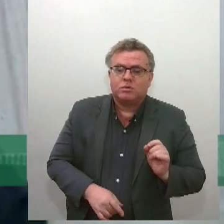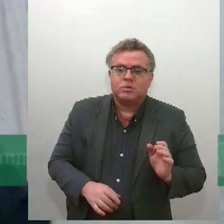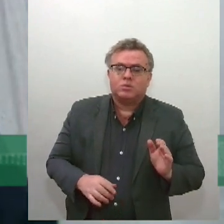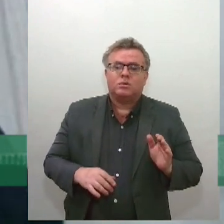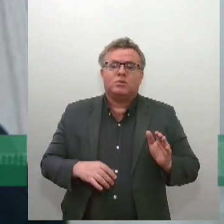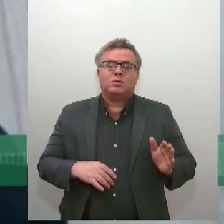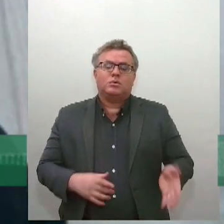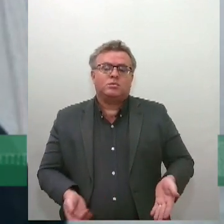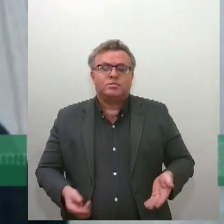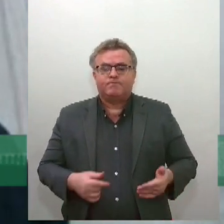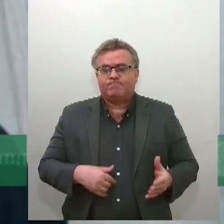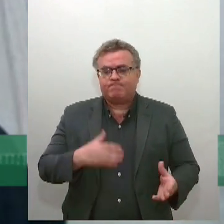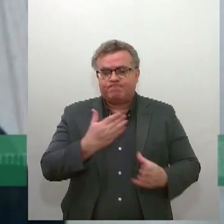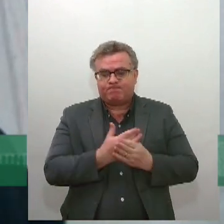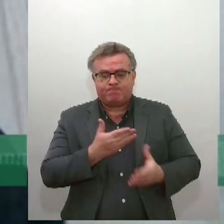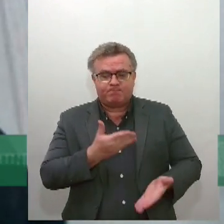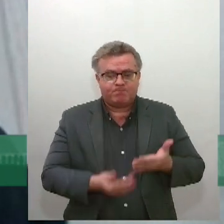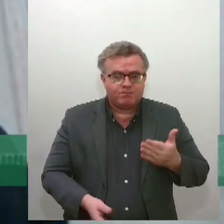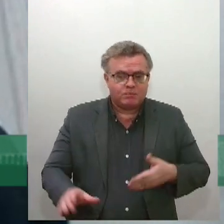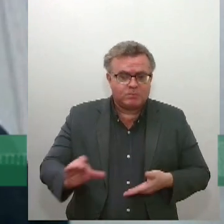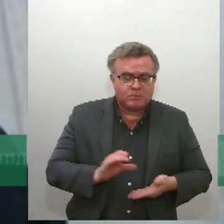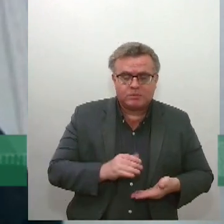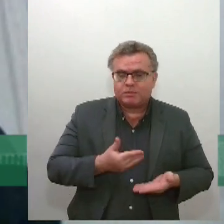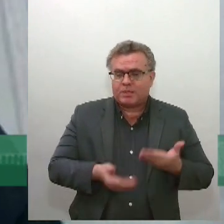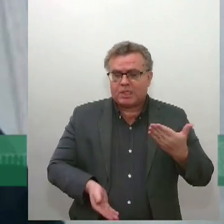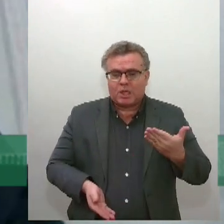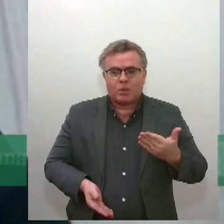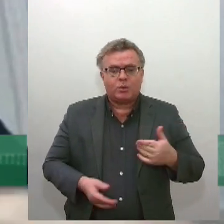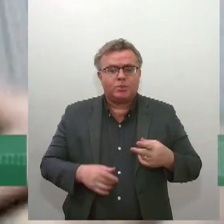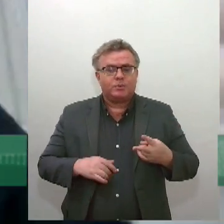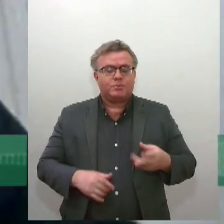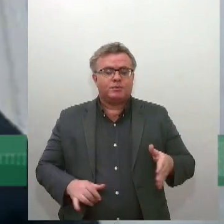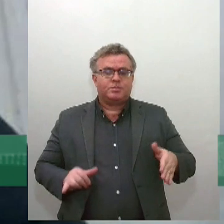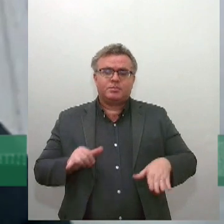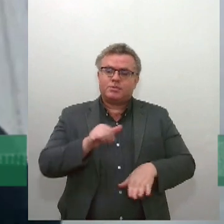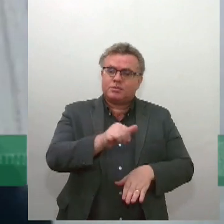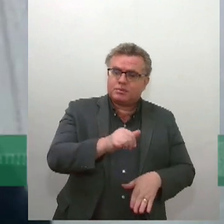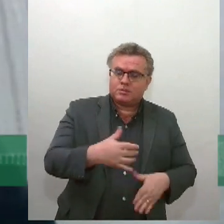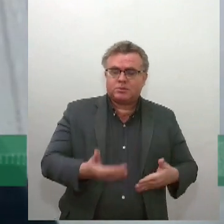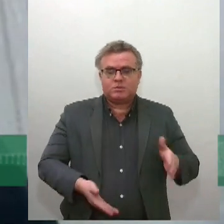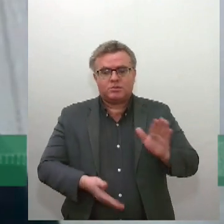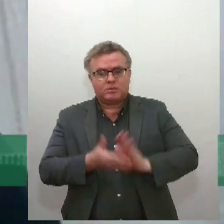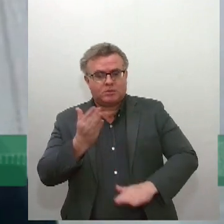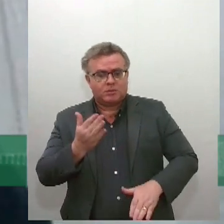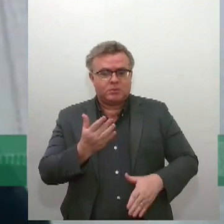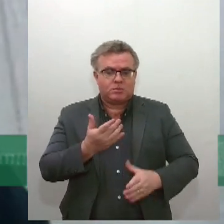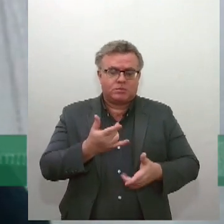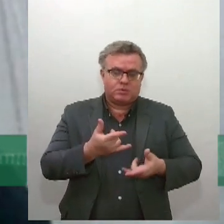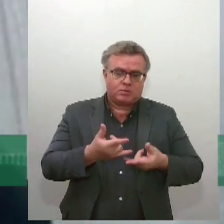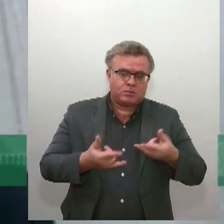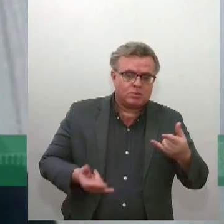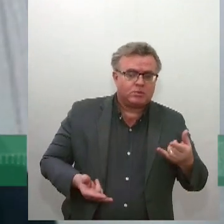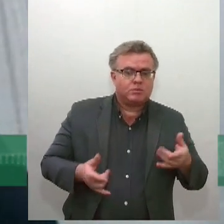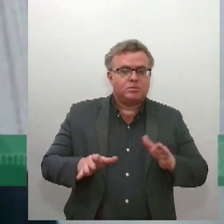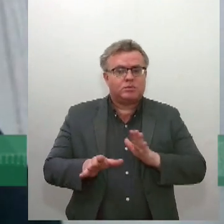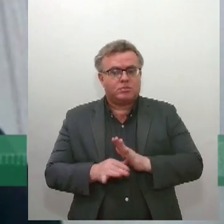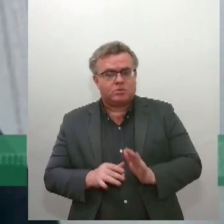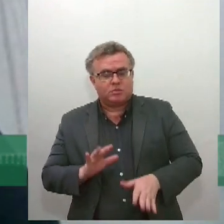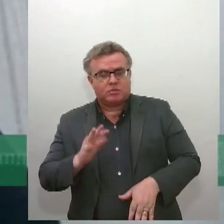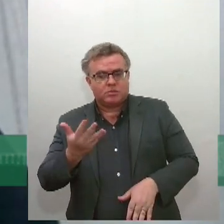de indenização, você perdeu um avião, uma passagem aérea, um sócio que te roubou, uma ação de divórcio.